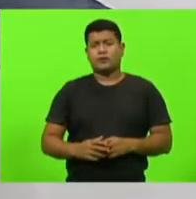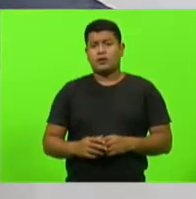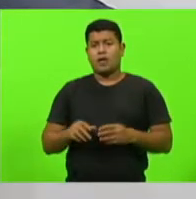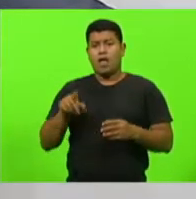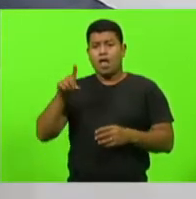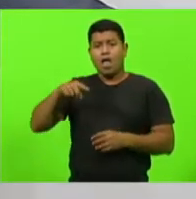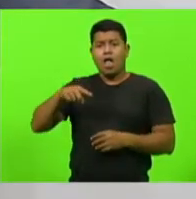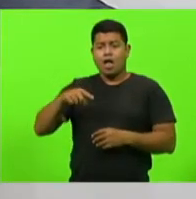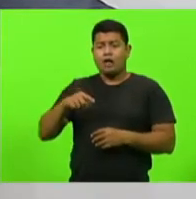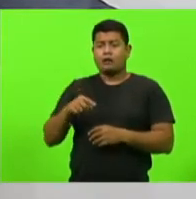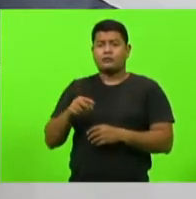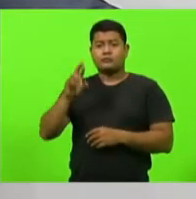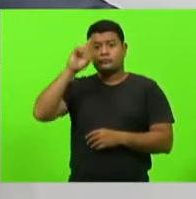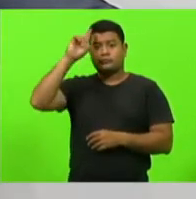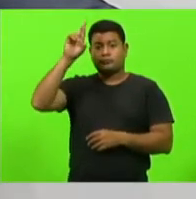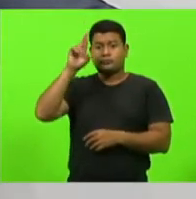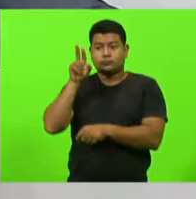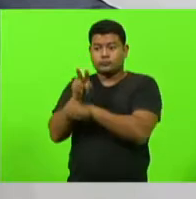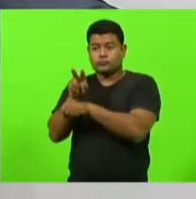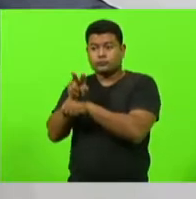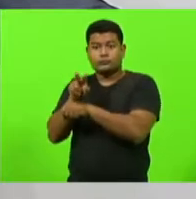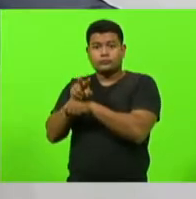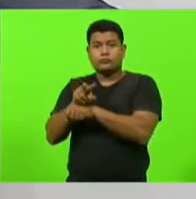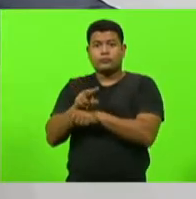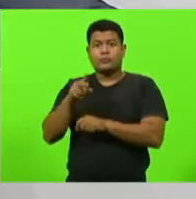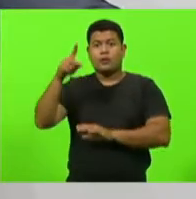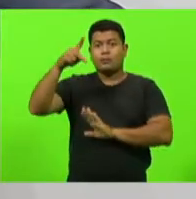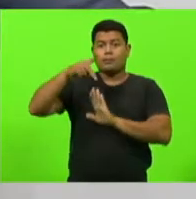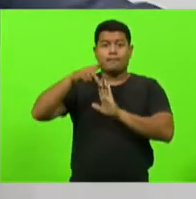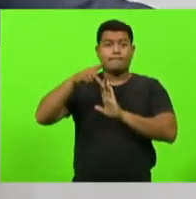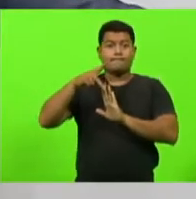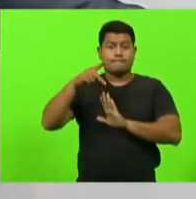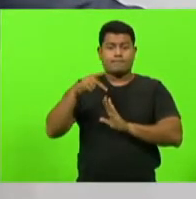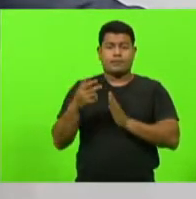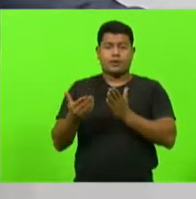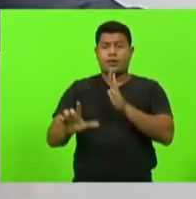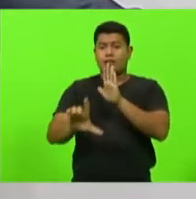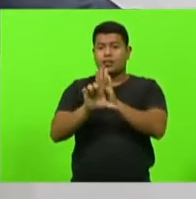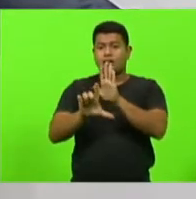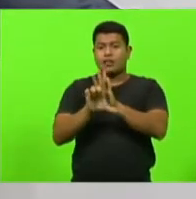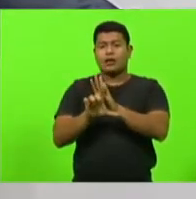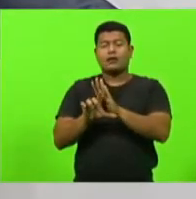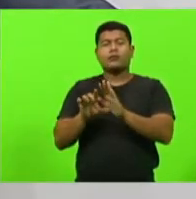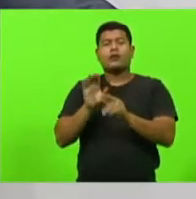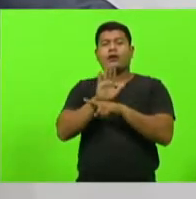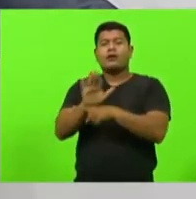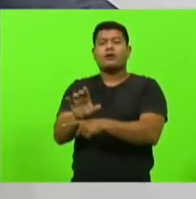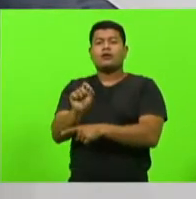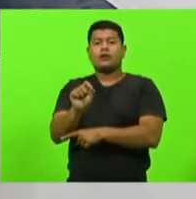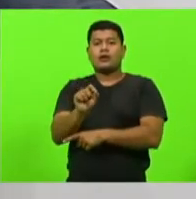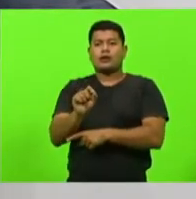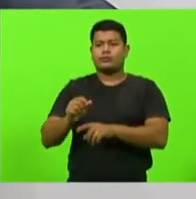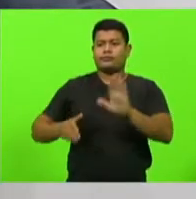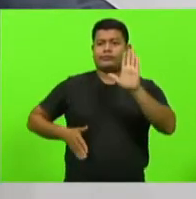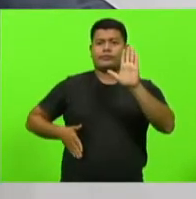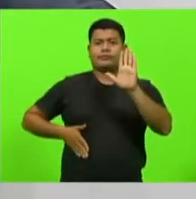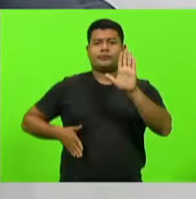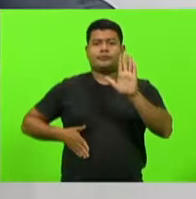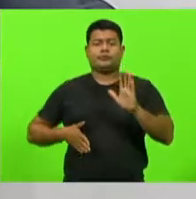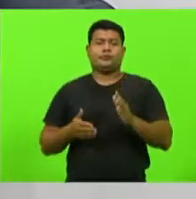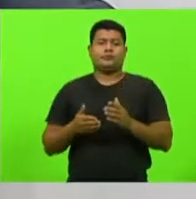foram feitas para proteger criminosos, sejam eles aquele criminoso que arromba um cofre ou aquele